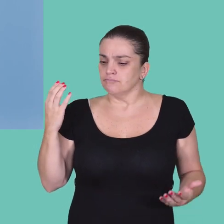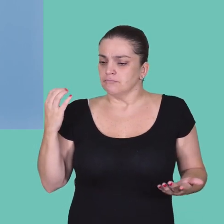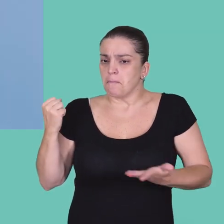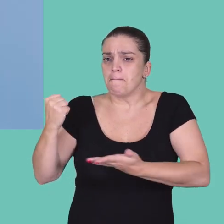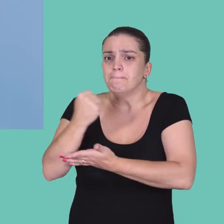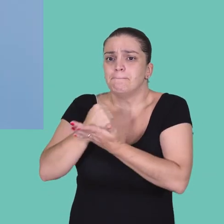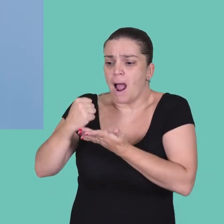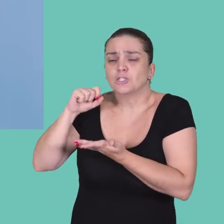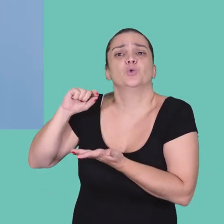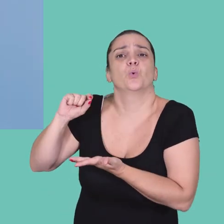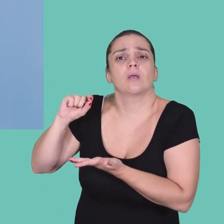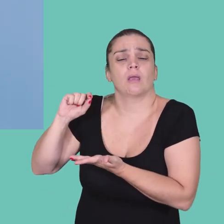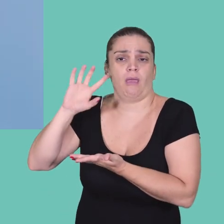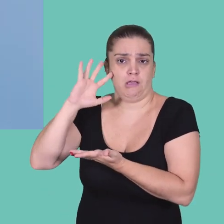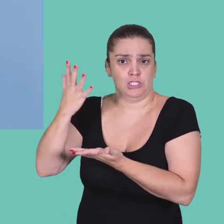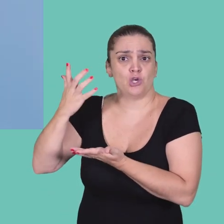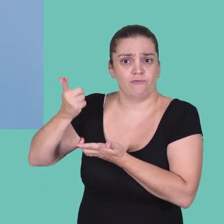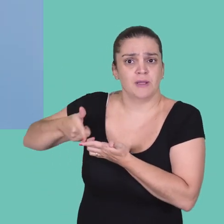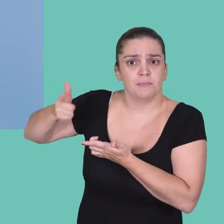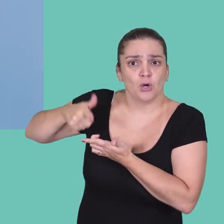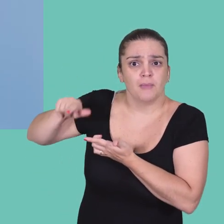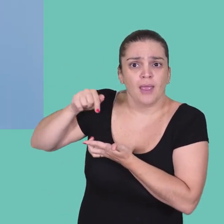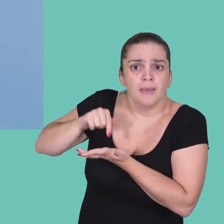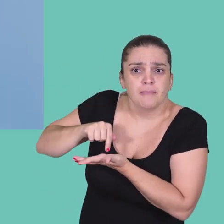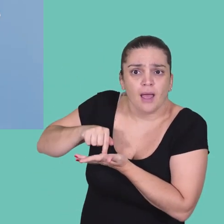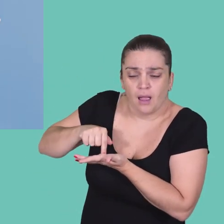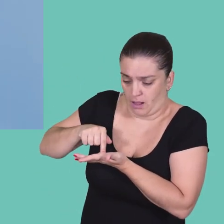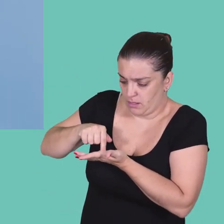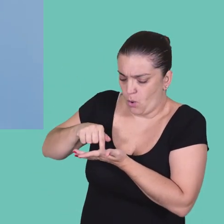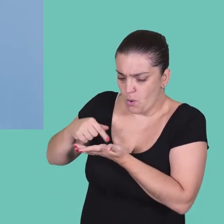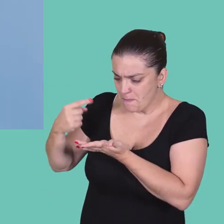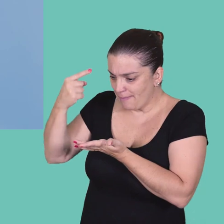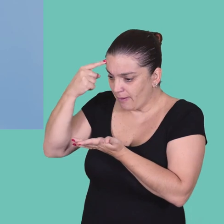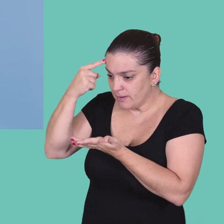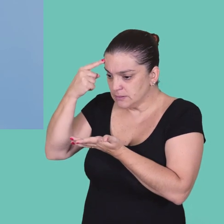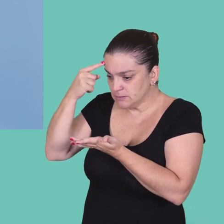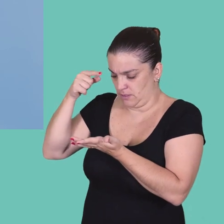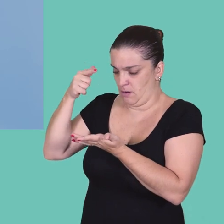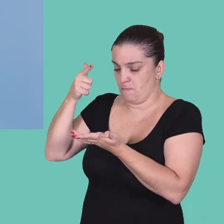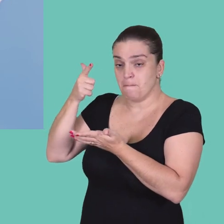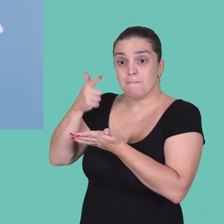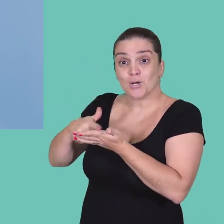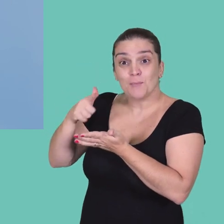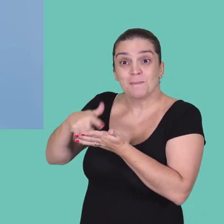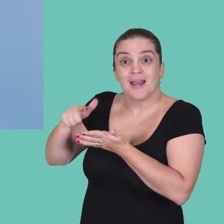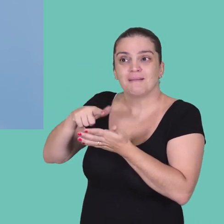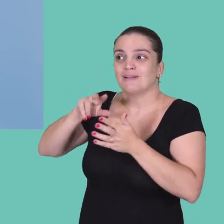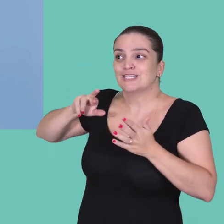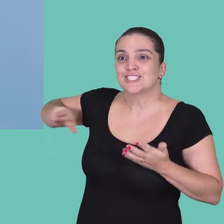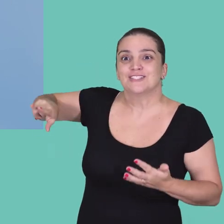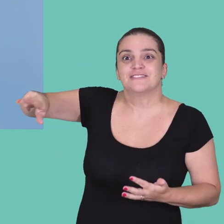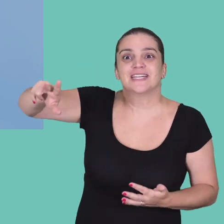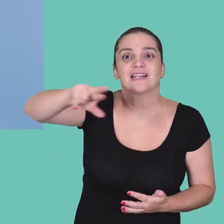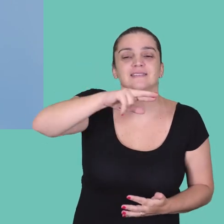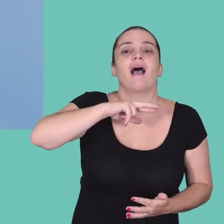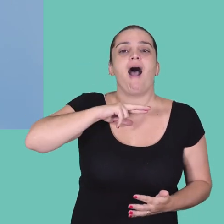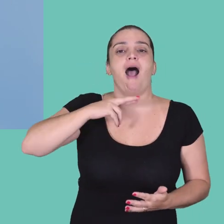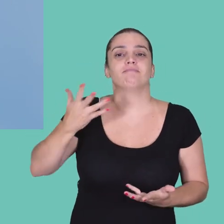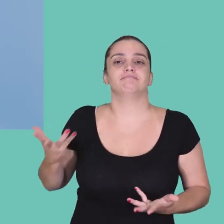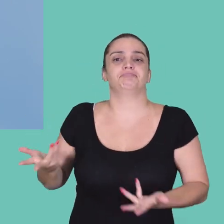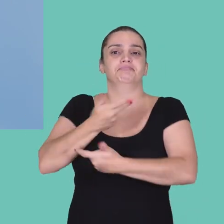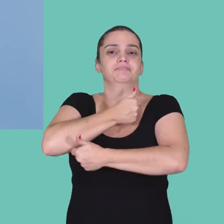a ciência, na essência, ela quer resolver problemas. Então, o a gente precisa fazer é pensar nesses problemas de maneira